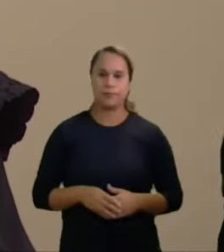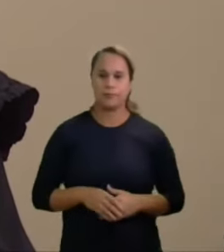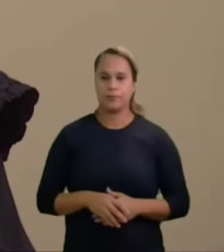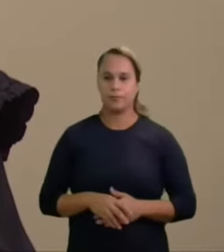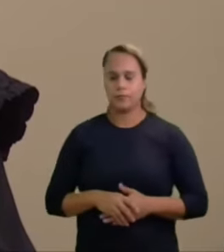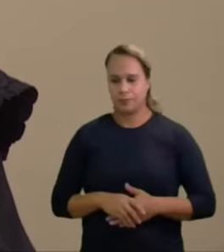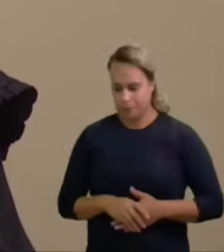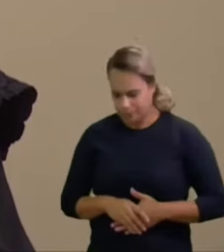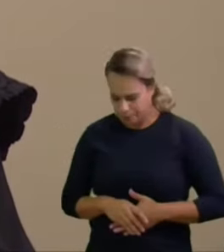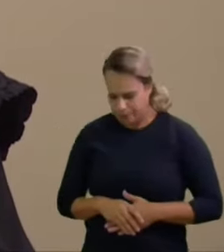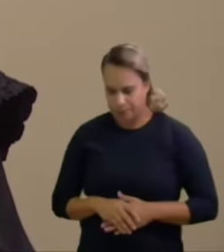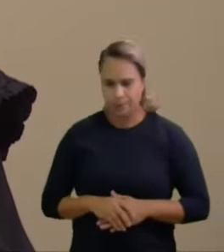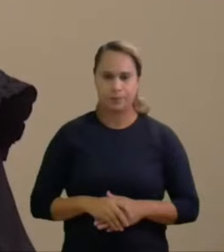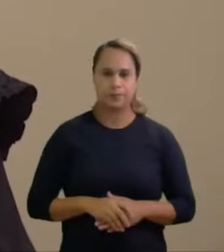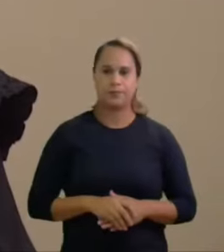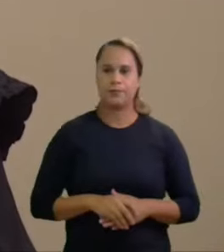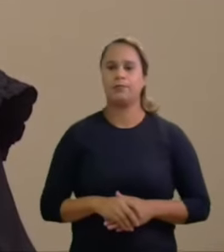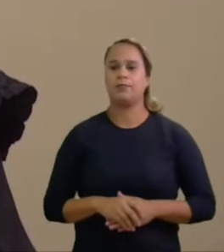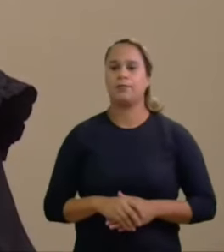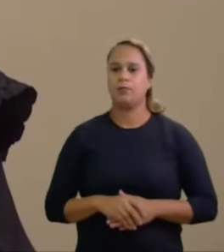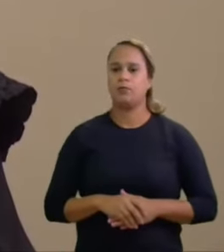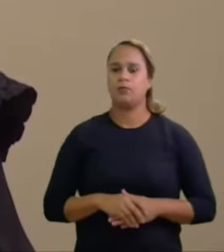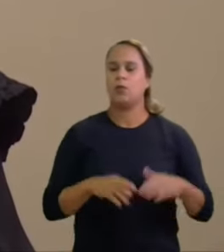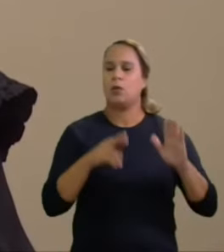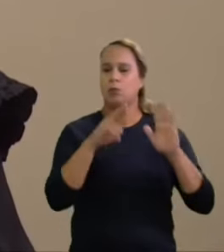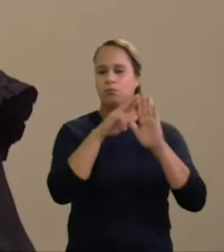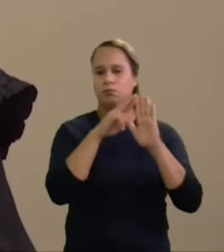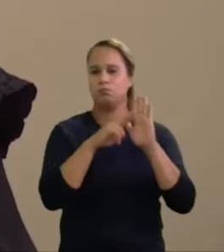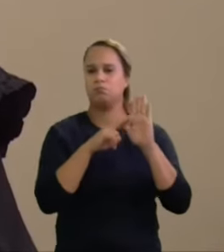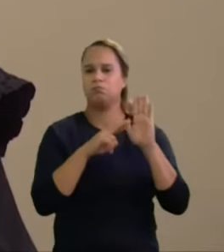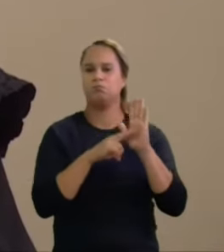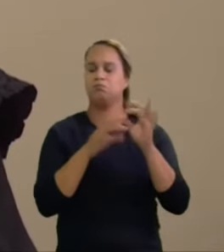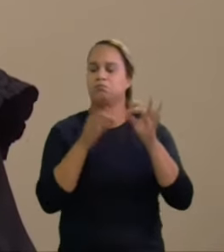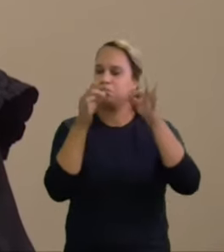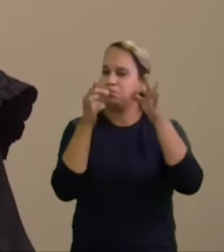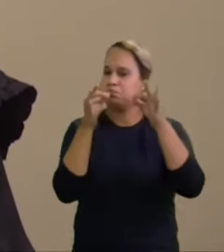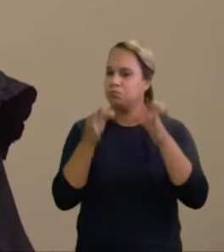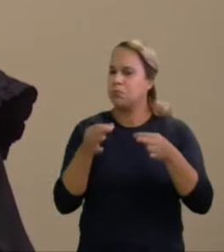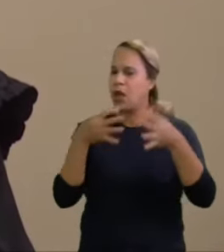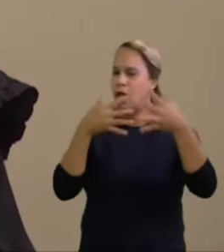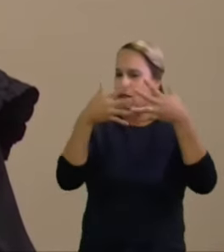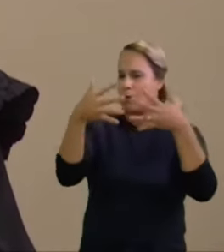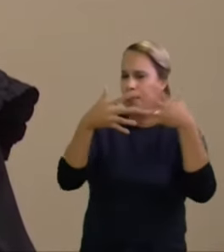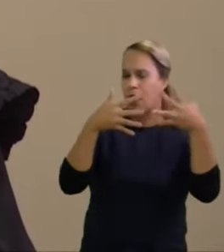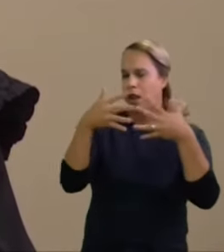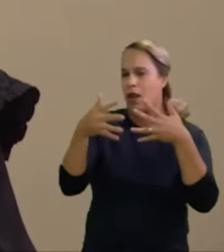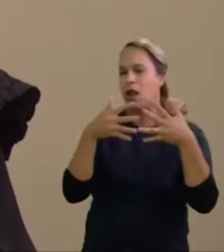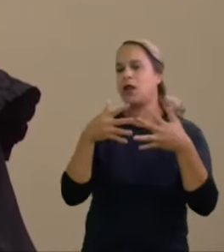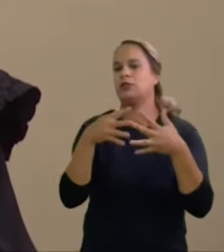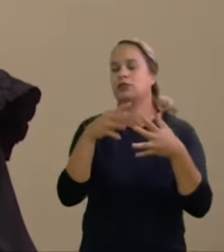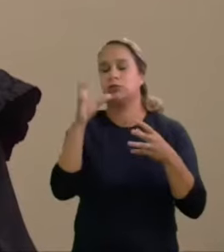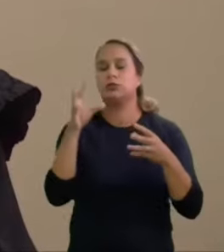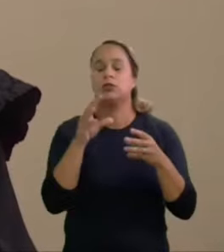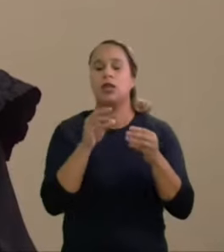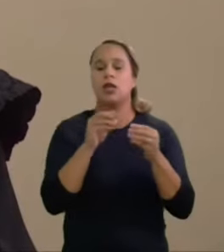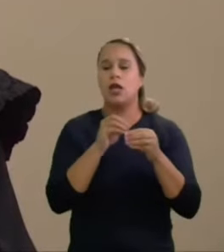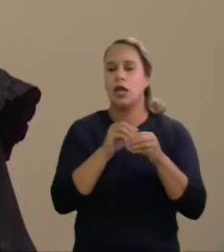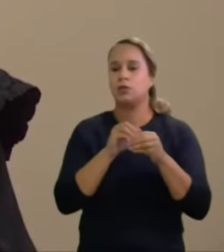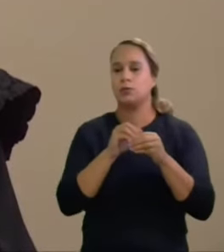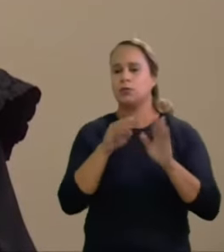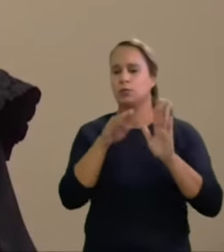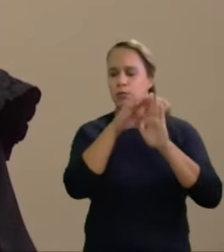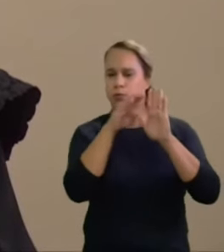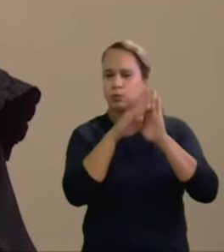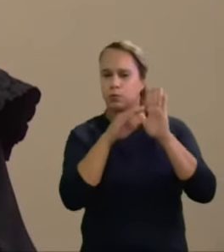transparente dentro dos parâmetros legais analisando-se o conjunto probatório colacionado nos presentes autos